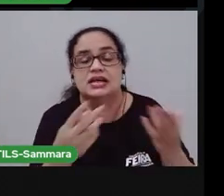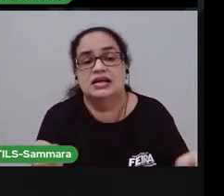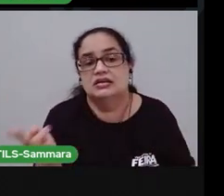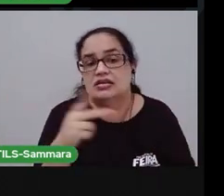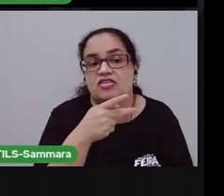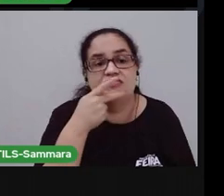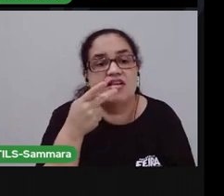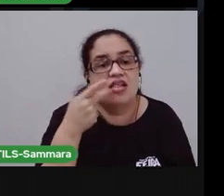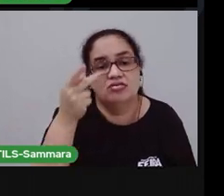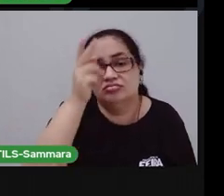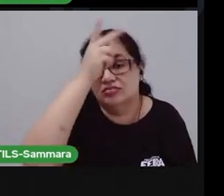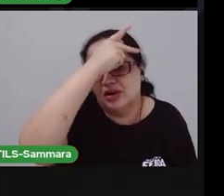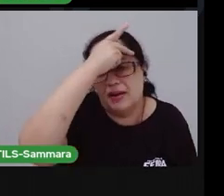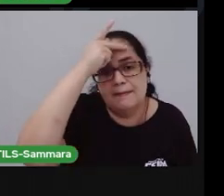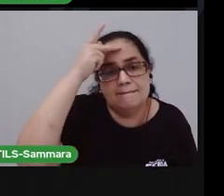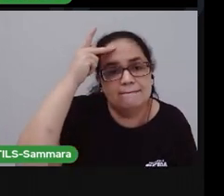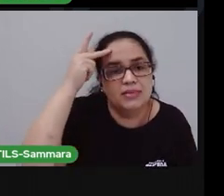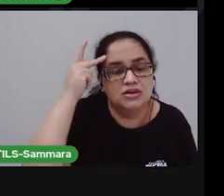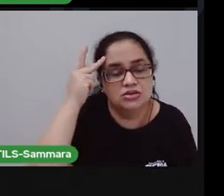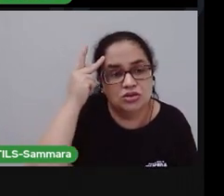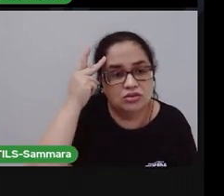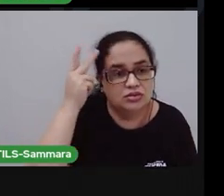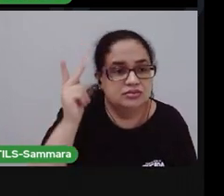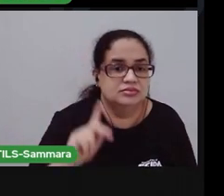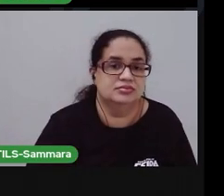não falei em casa de gente.